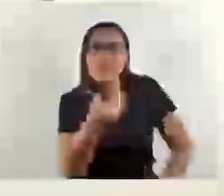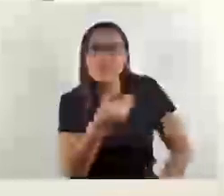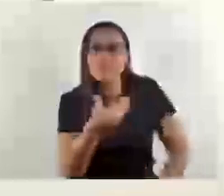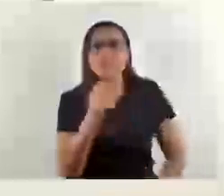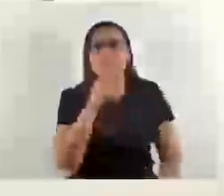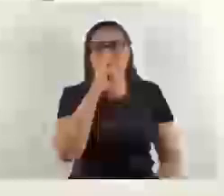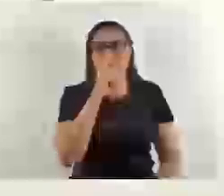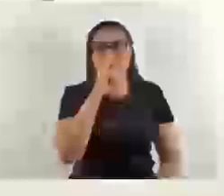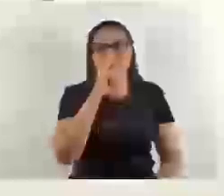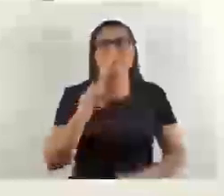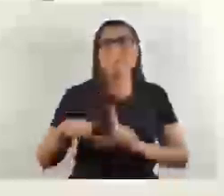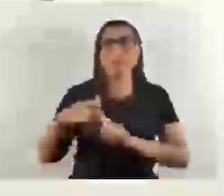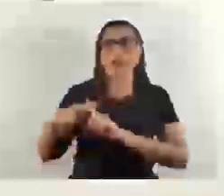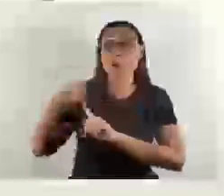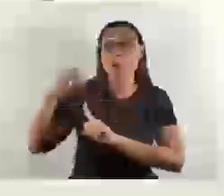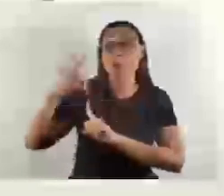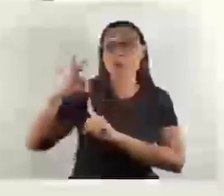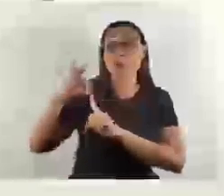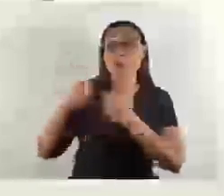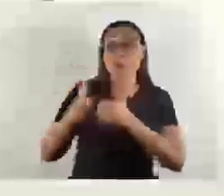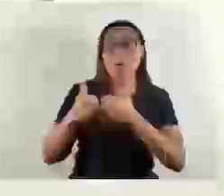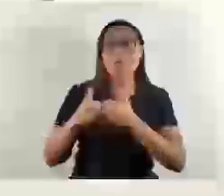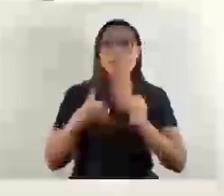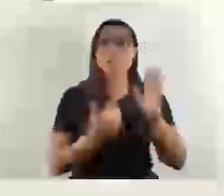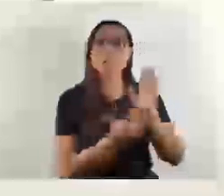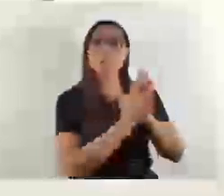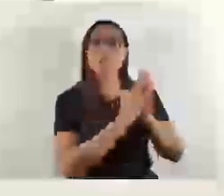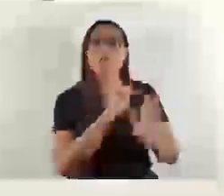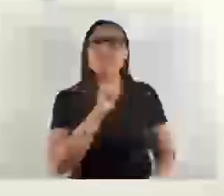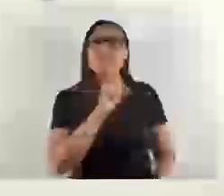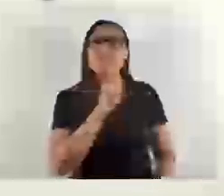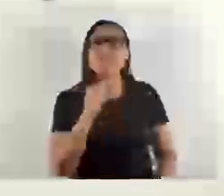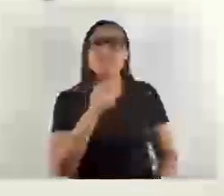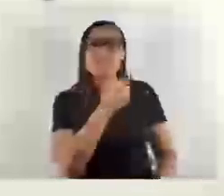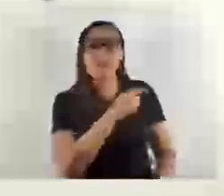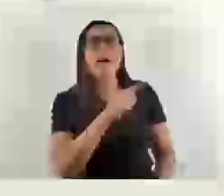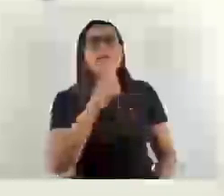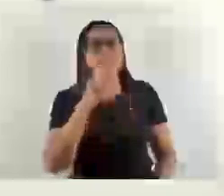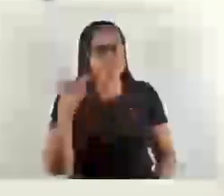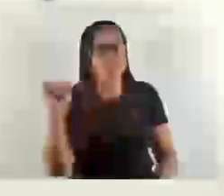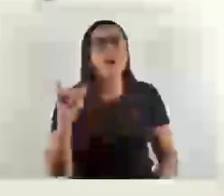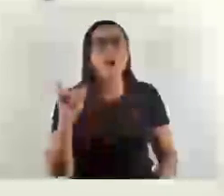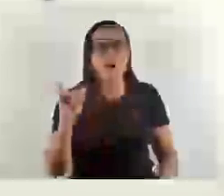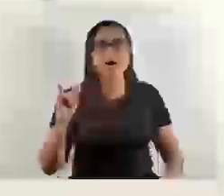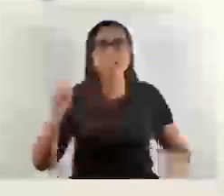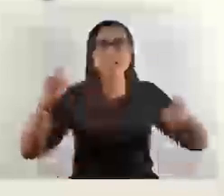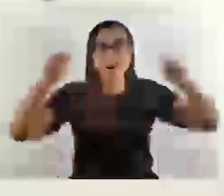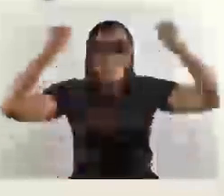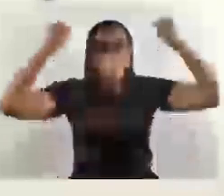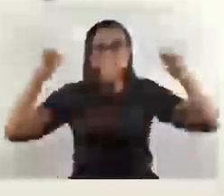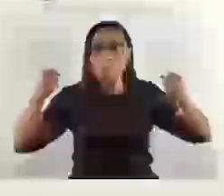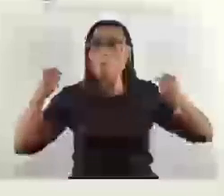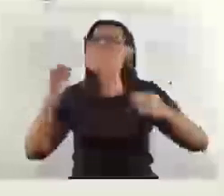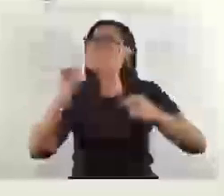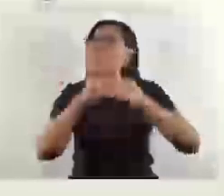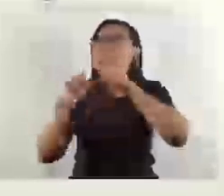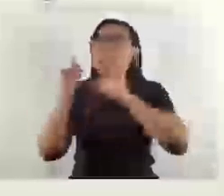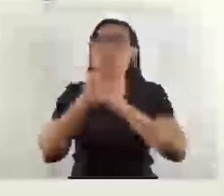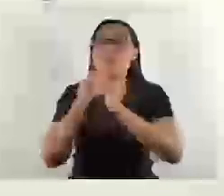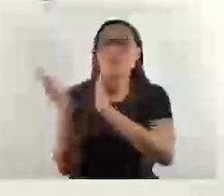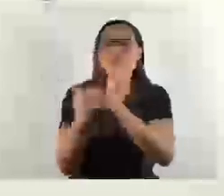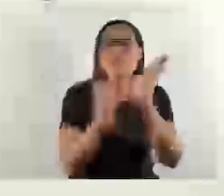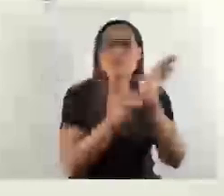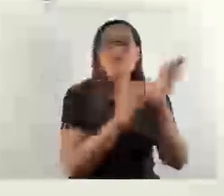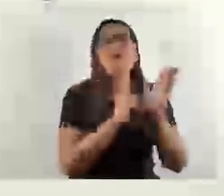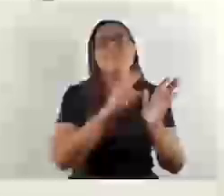pontos de ônibus, eu estive falando com a Vanessa, eu acho que de uma hora para a outra deve estar sendo instalada de novo. eles tiraram aqueles pontos velhos, que eles vão colocar pontos novos, entendeu?